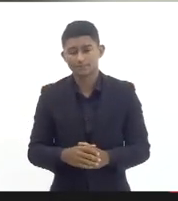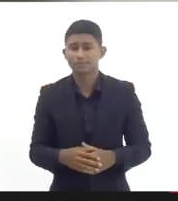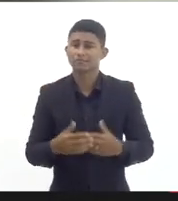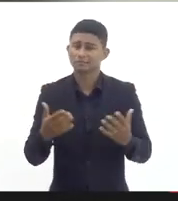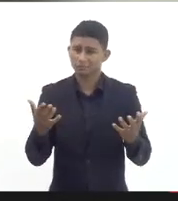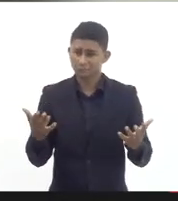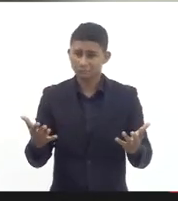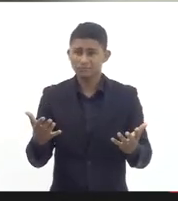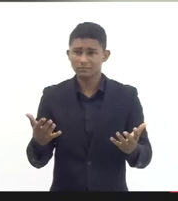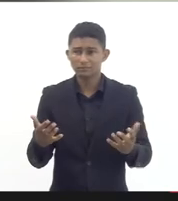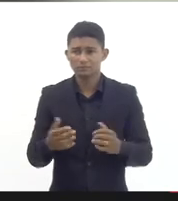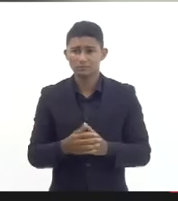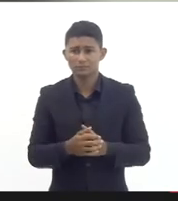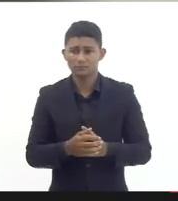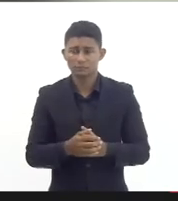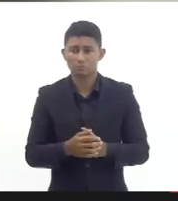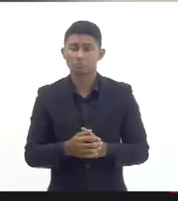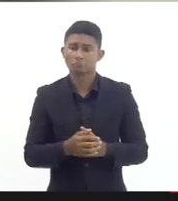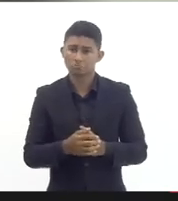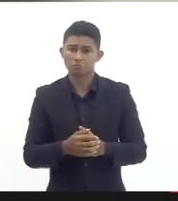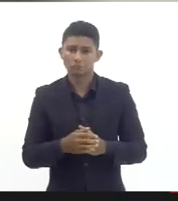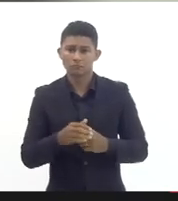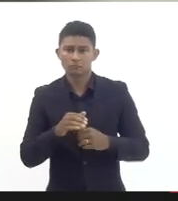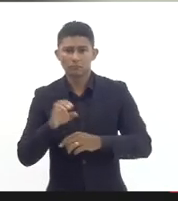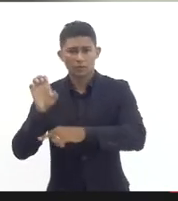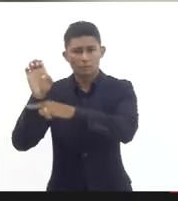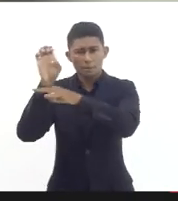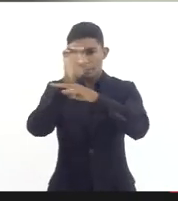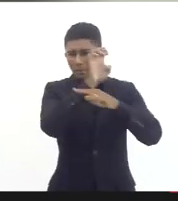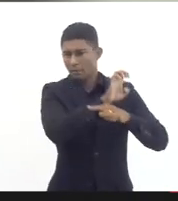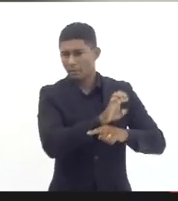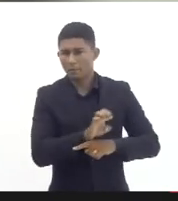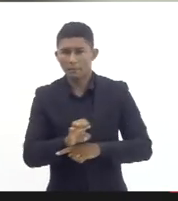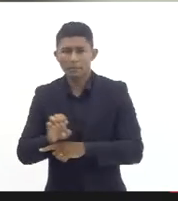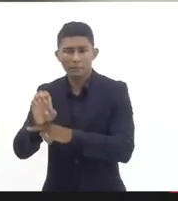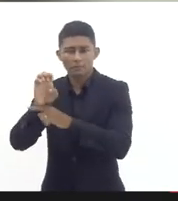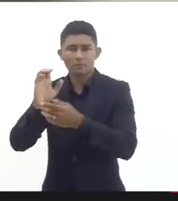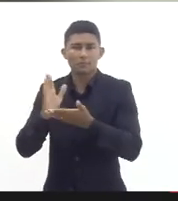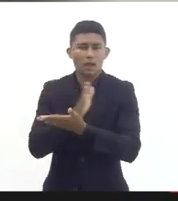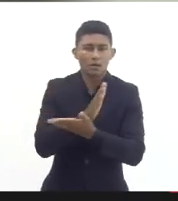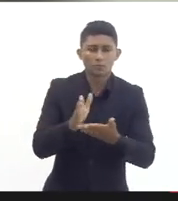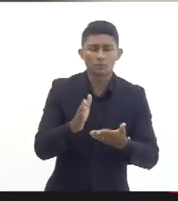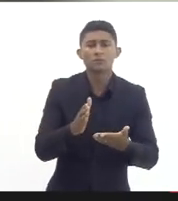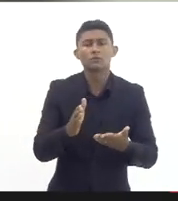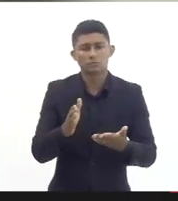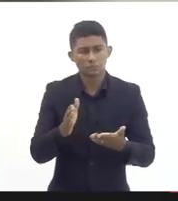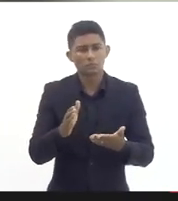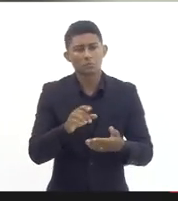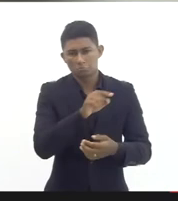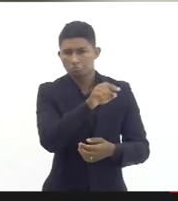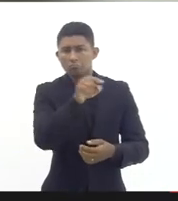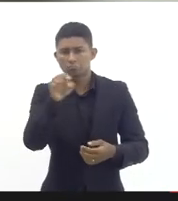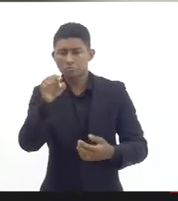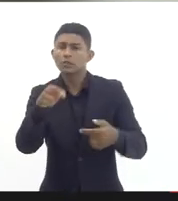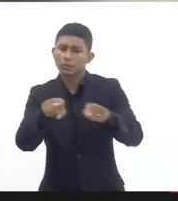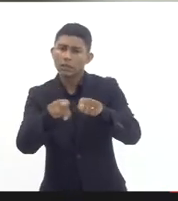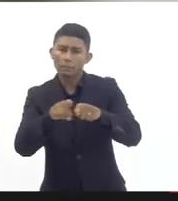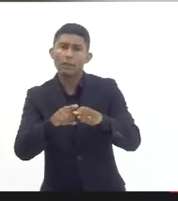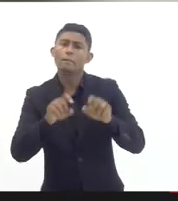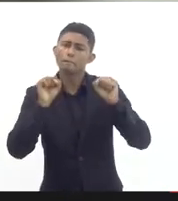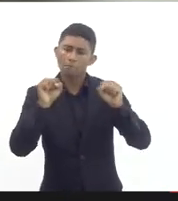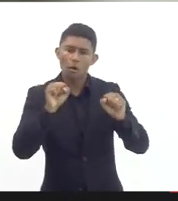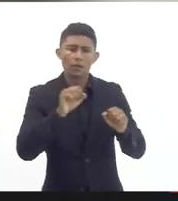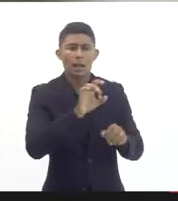serviço público nos estados e municípios inclusive isso feriria a autonomia dos estados e